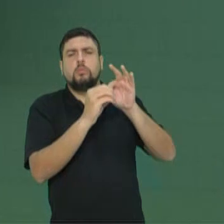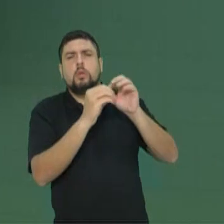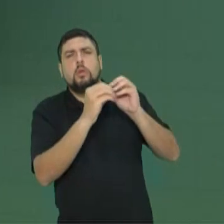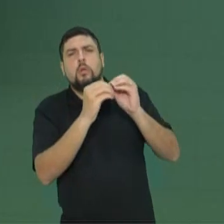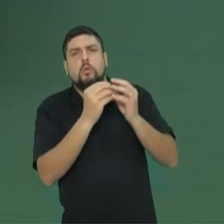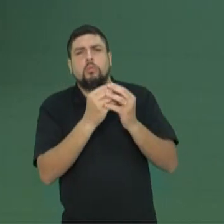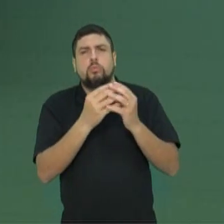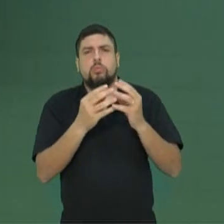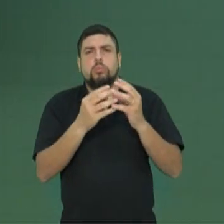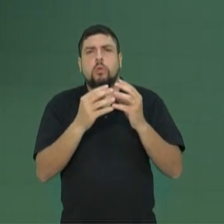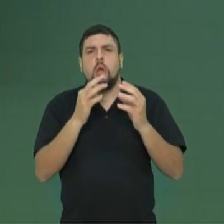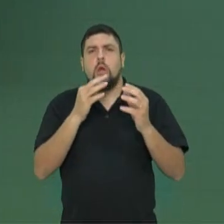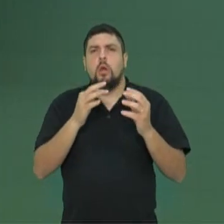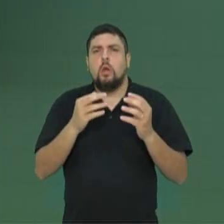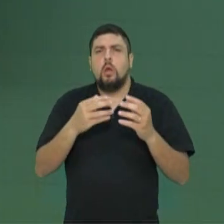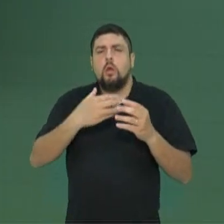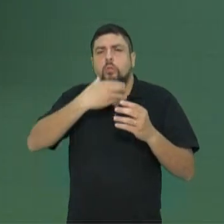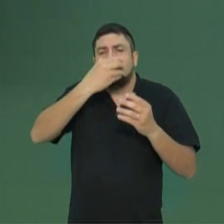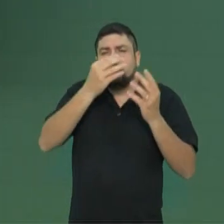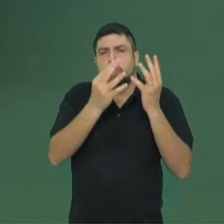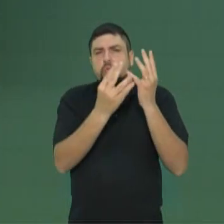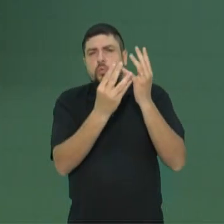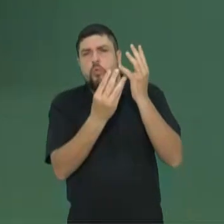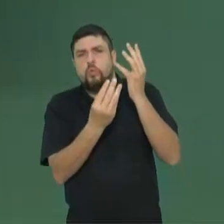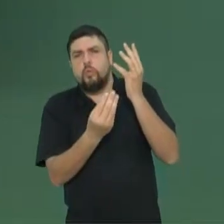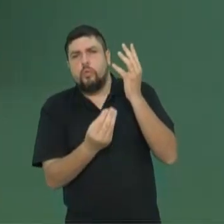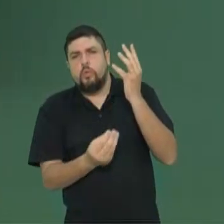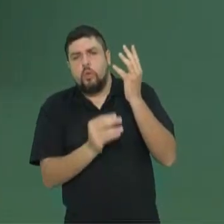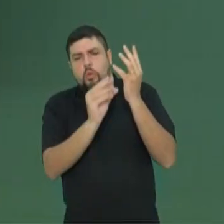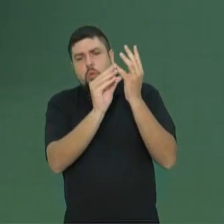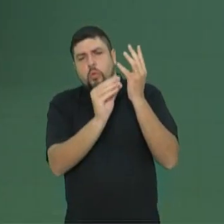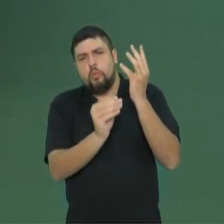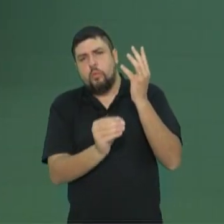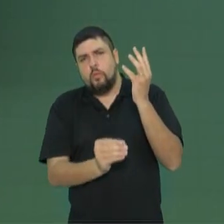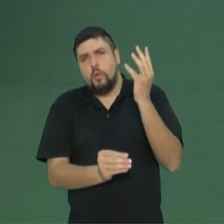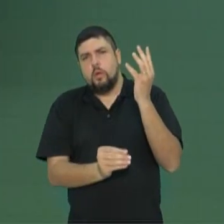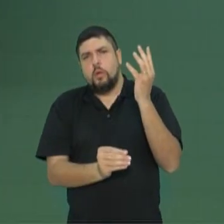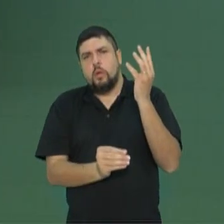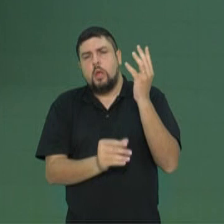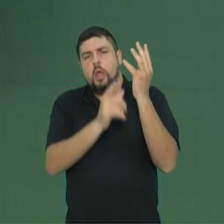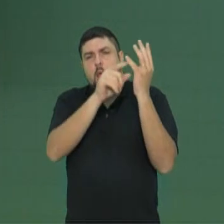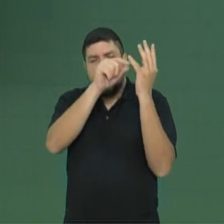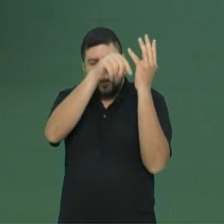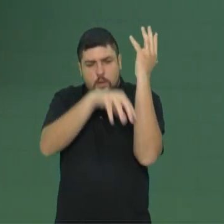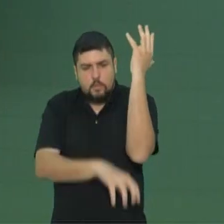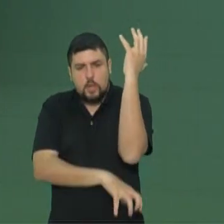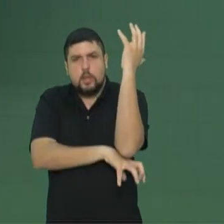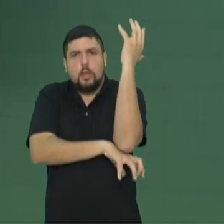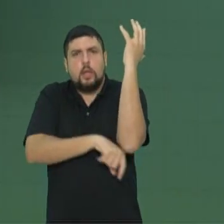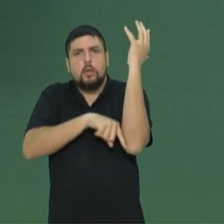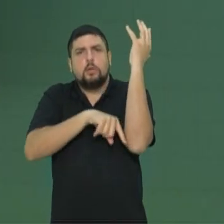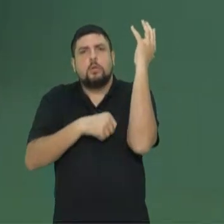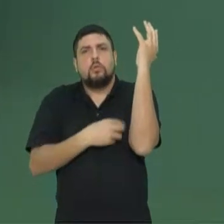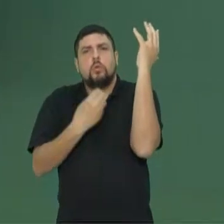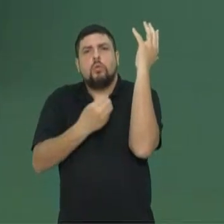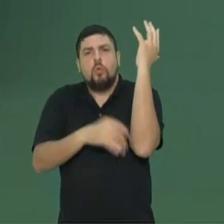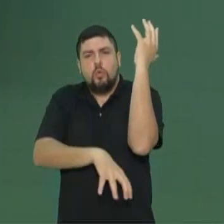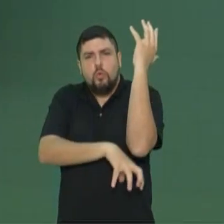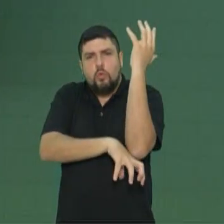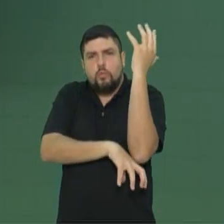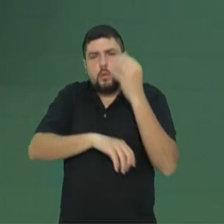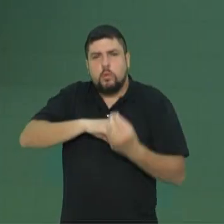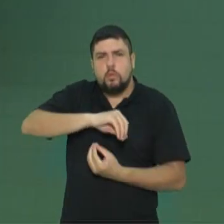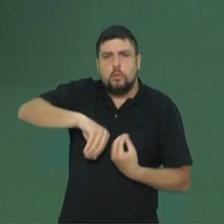comprido, com tudo junto dentro de uma vagem. Portanto, uma leguminosa, que vai ter lá na sua raiz, associação com bactérias